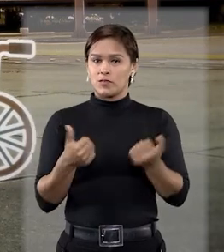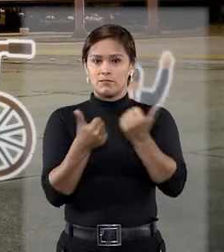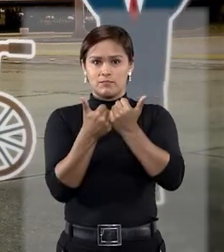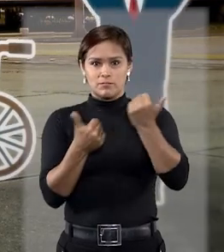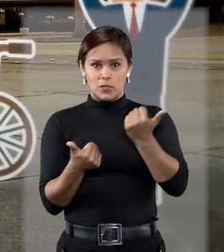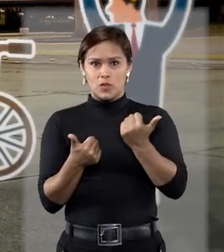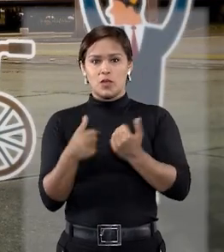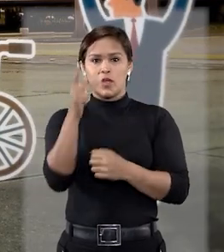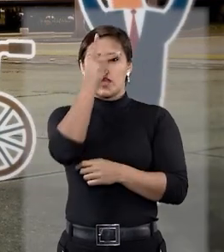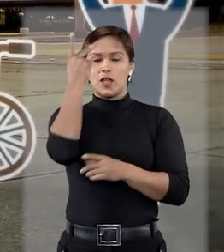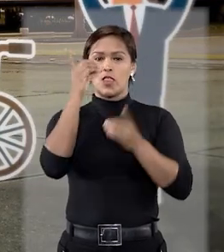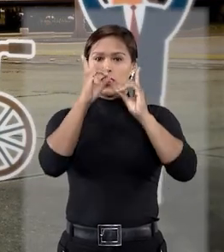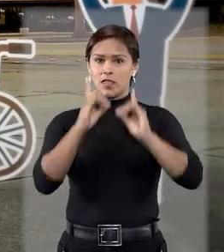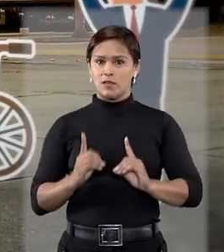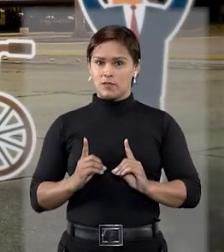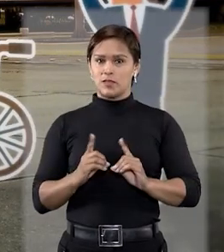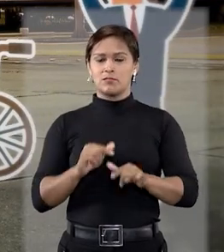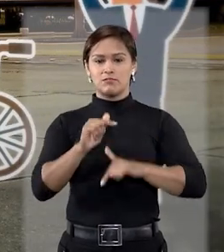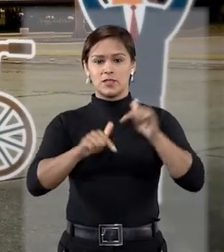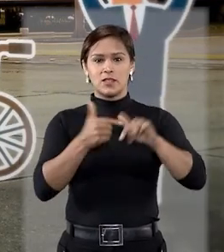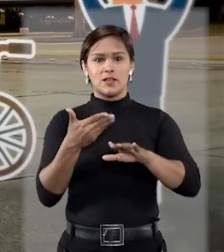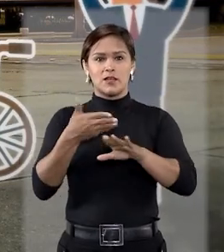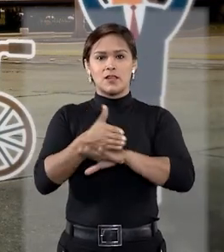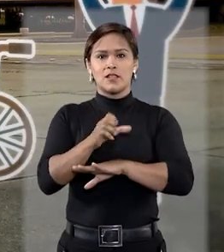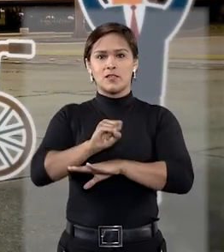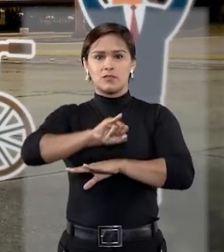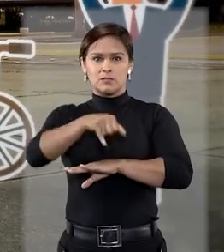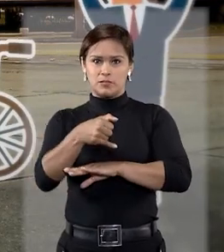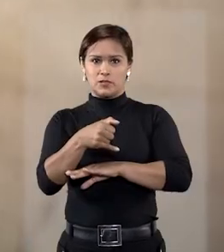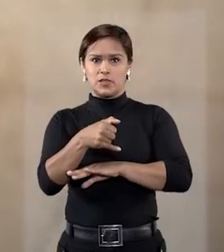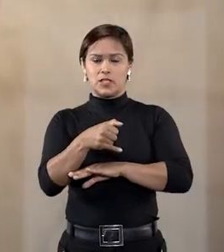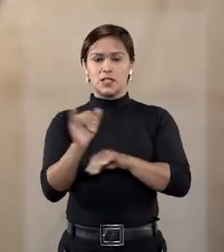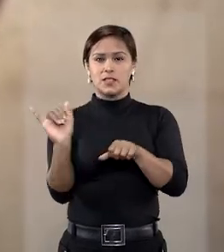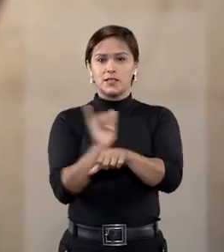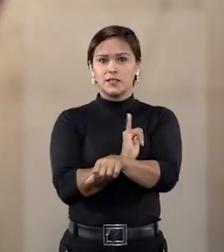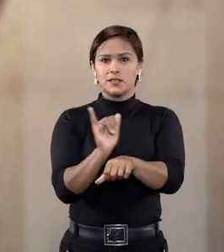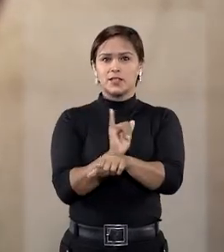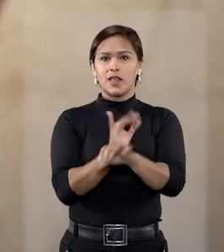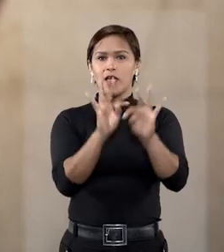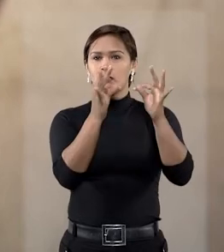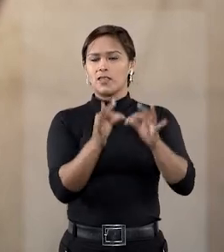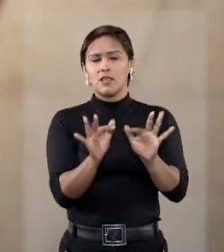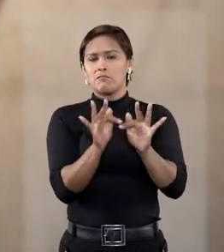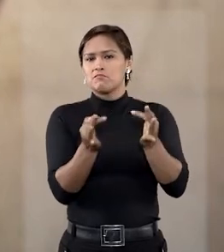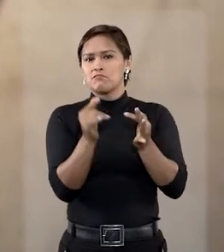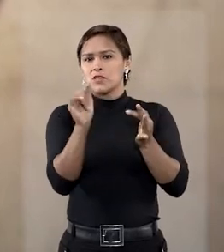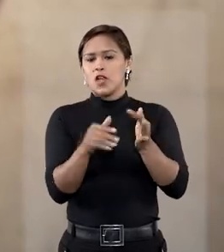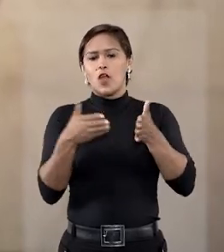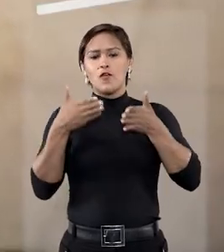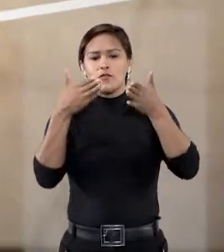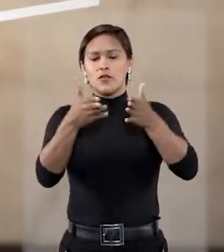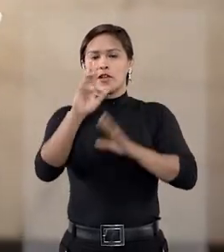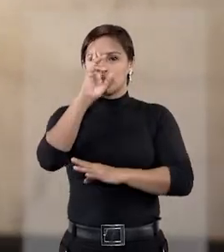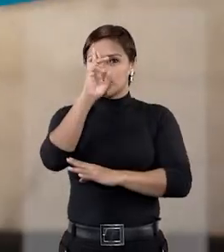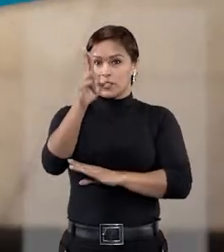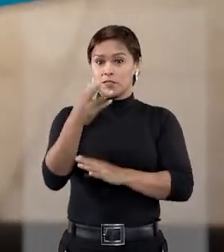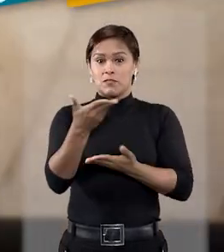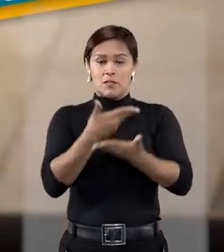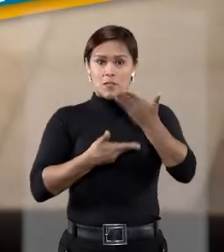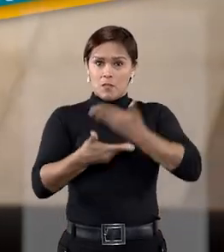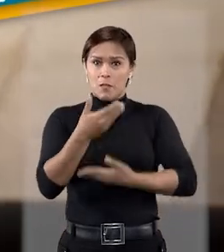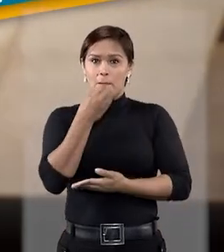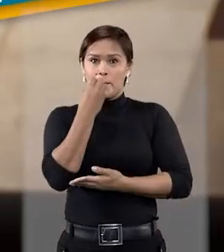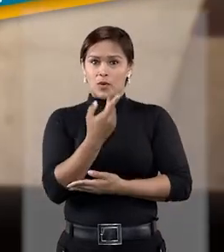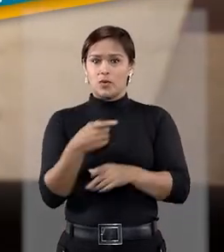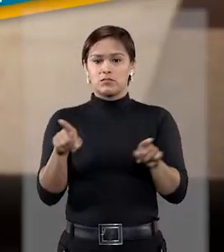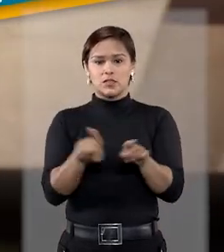e colaboradores com deficiência que trabalham no tribunal. São estratégias e técnicas simples, focadas no respeito e na